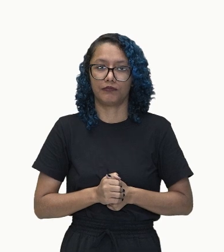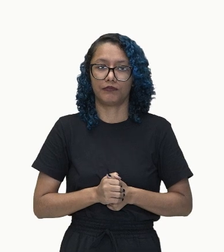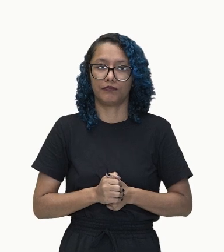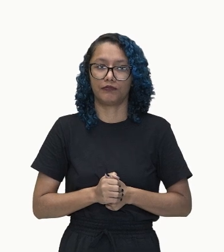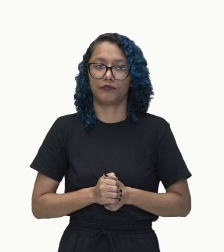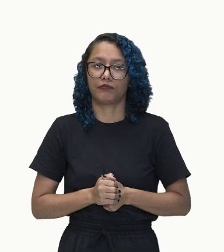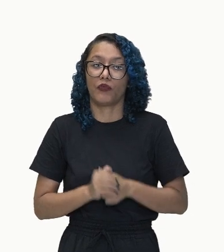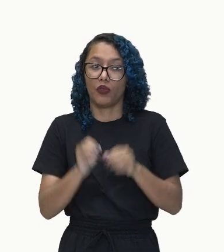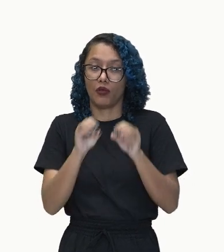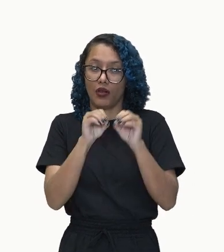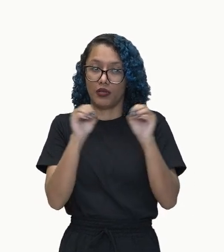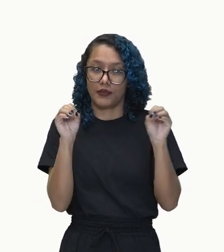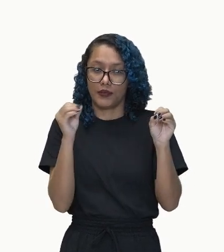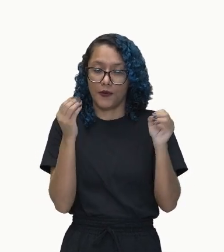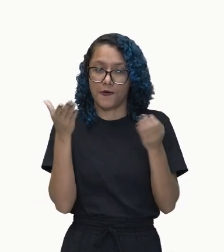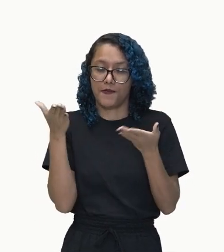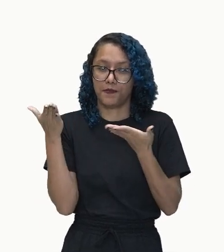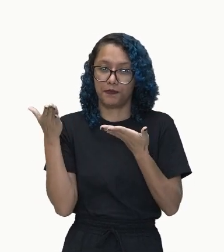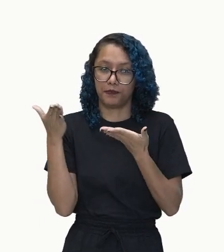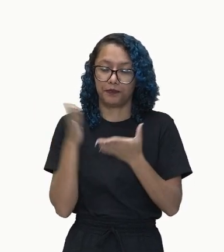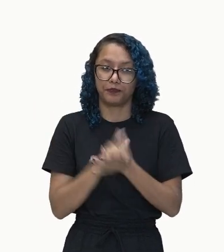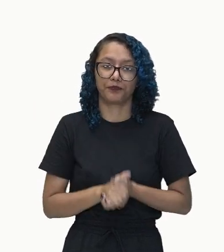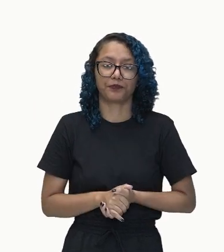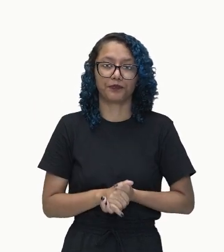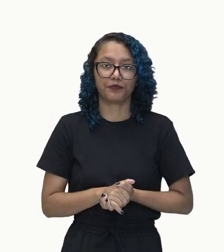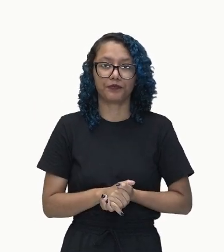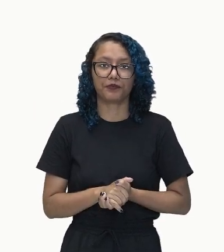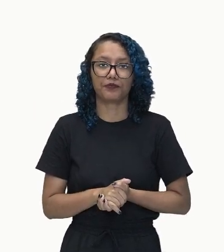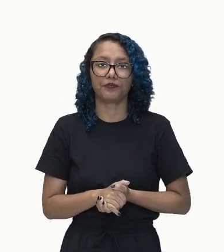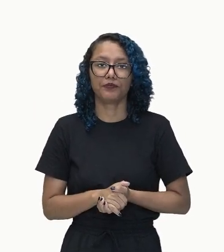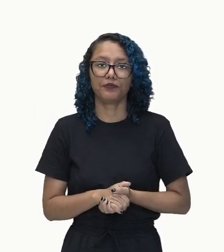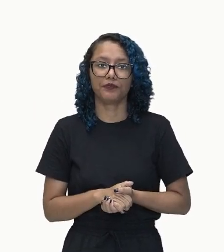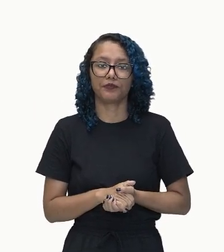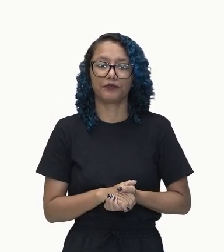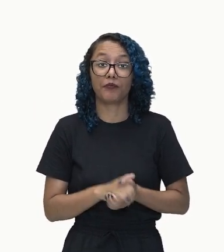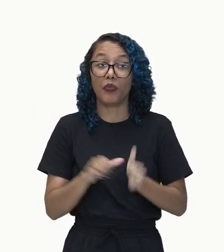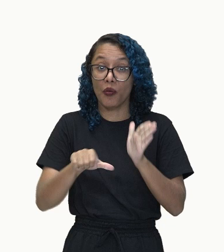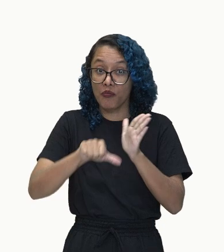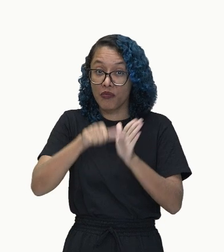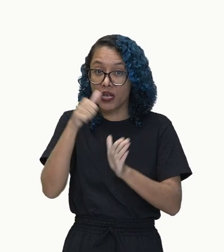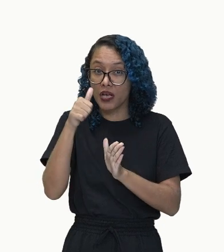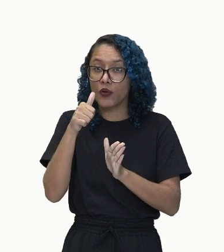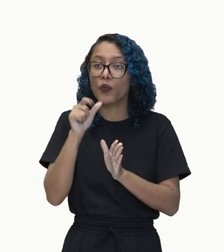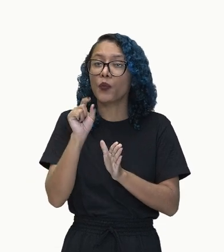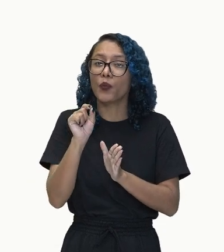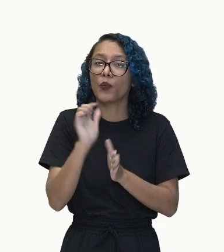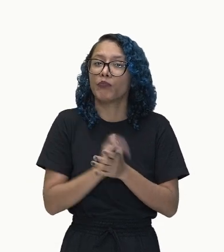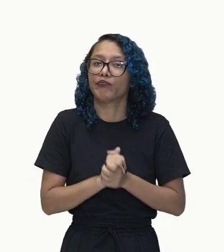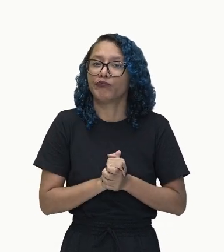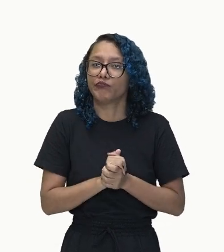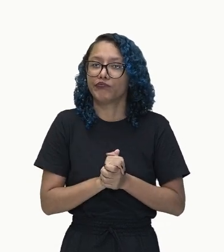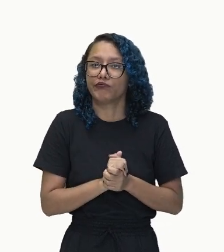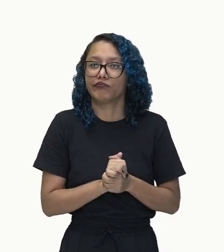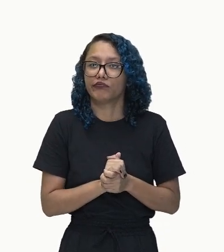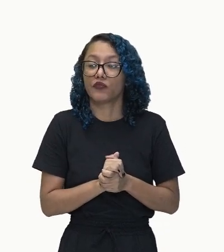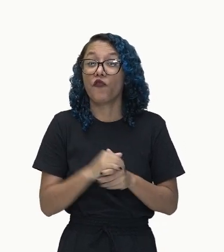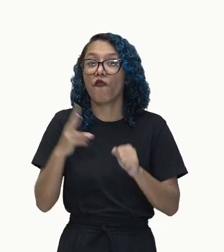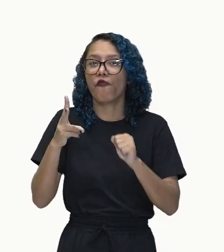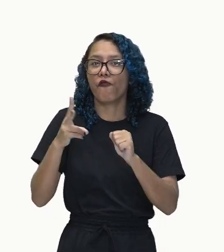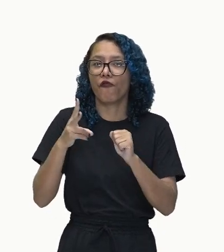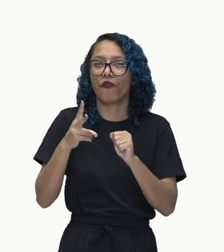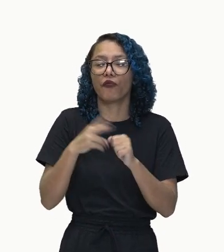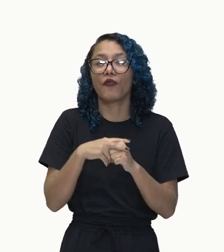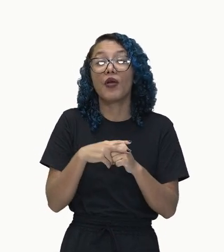novos estão na sala da diretora. Primeiramente, o nós vamos fazer? Identificar a identificação do